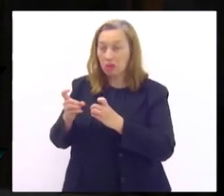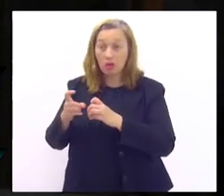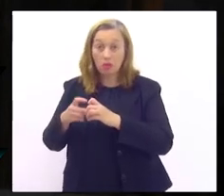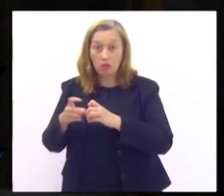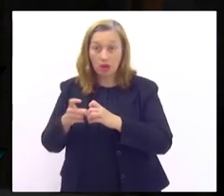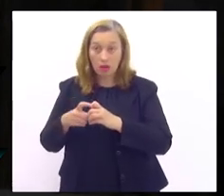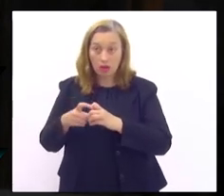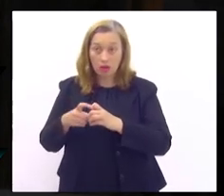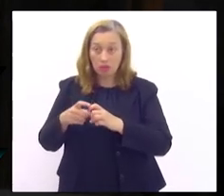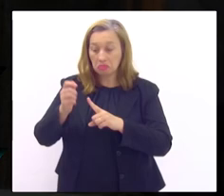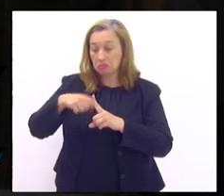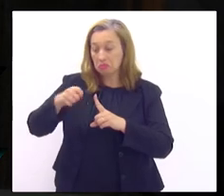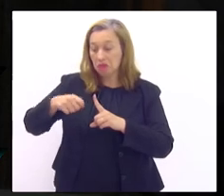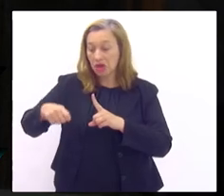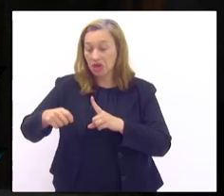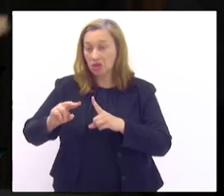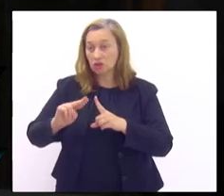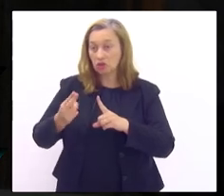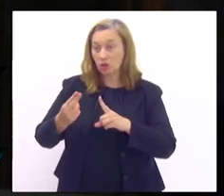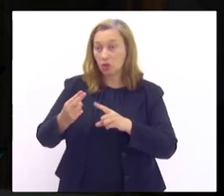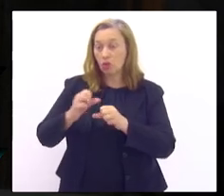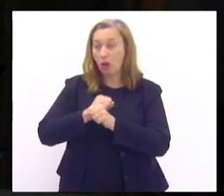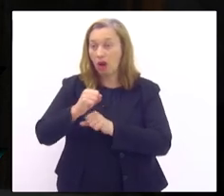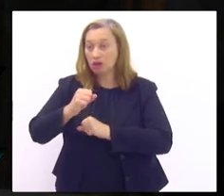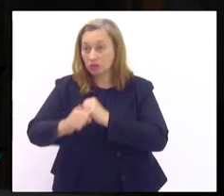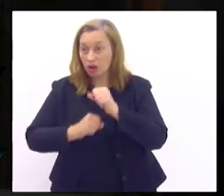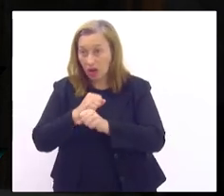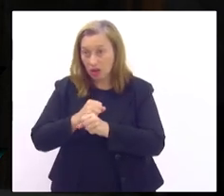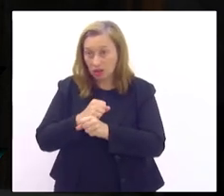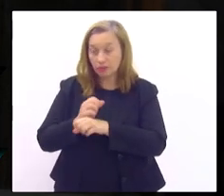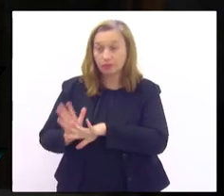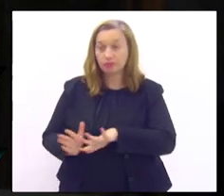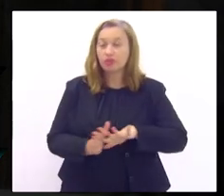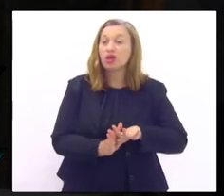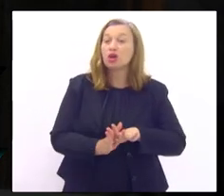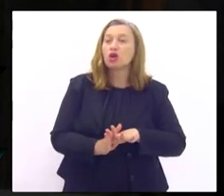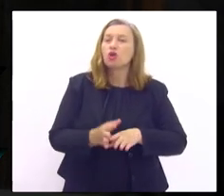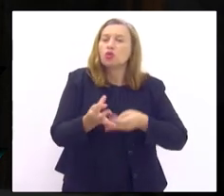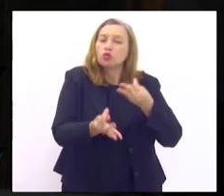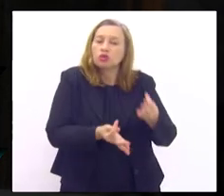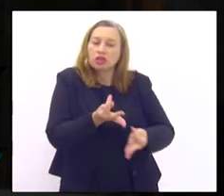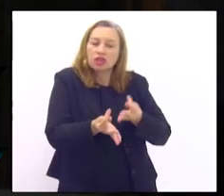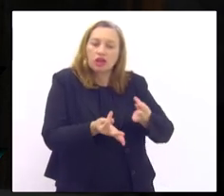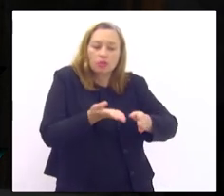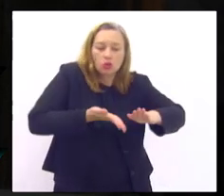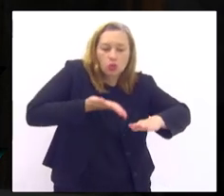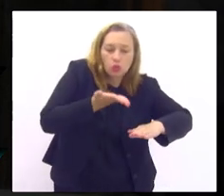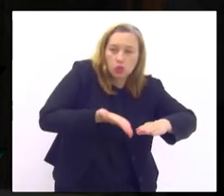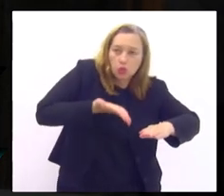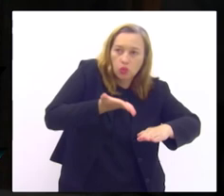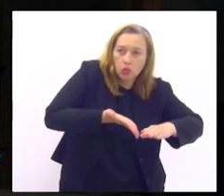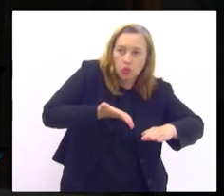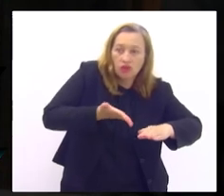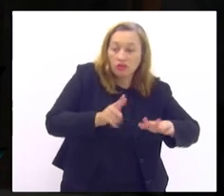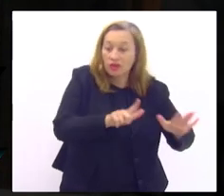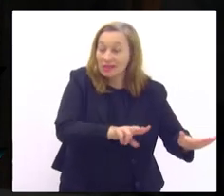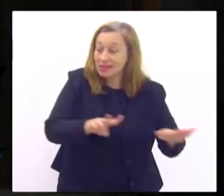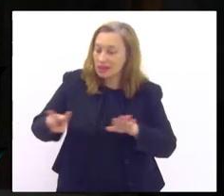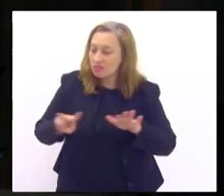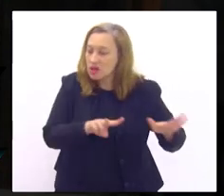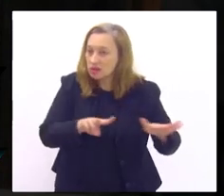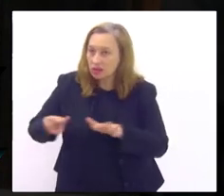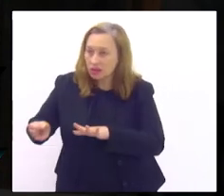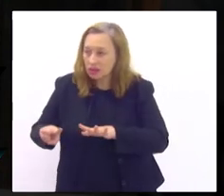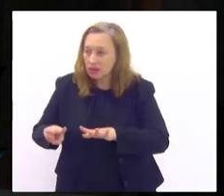pelo enfermeiro trimestralmente e o tratamento podológico ele é feito de forma mensal então esse